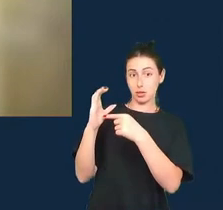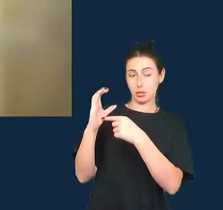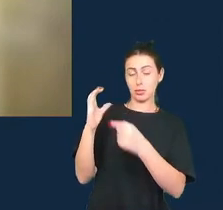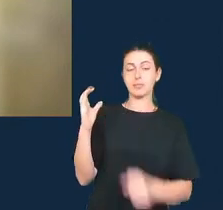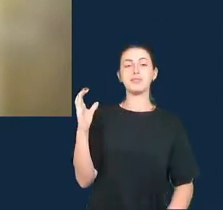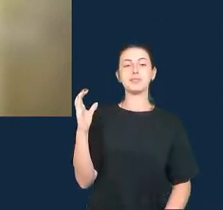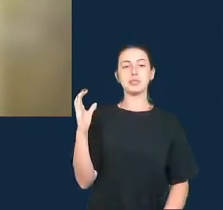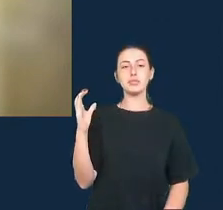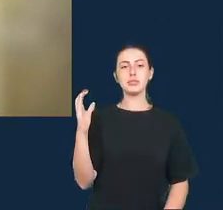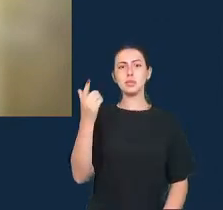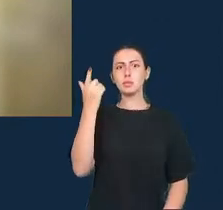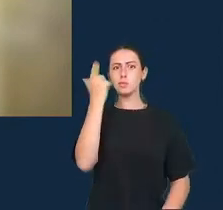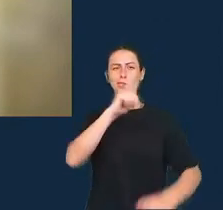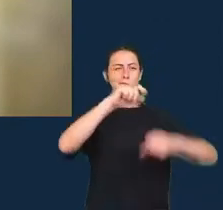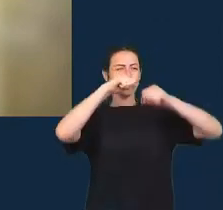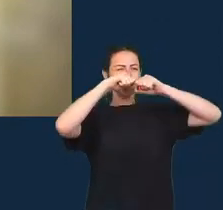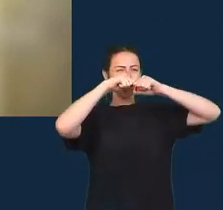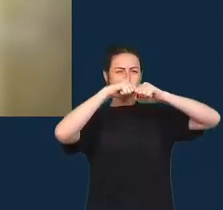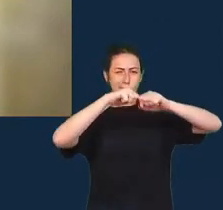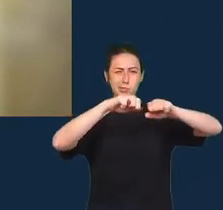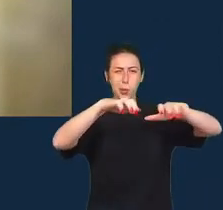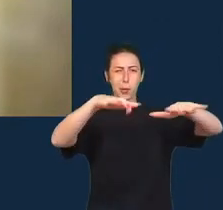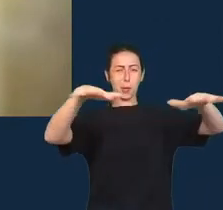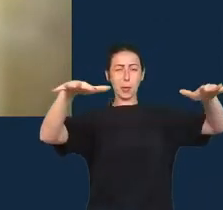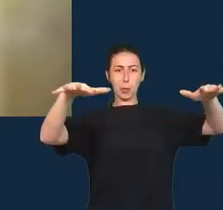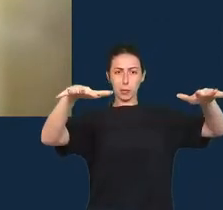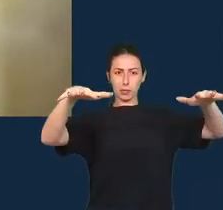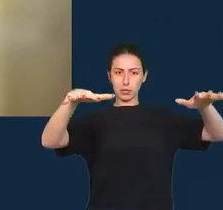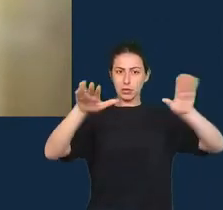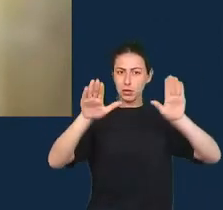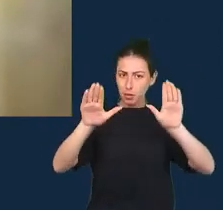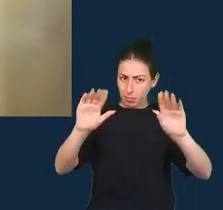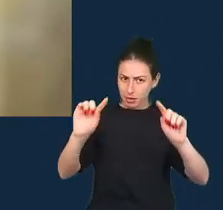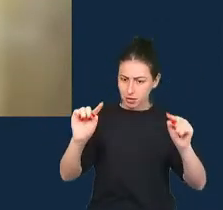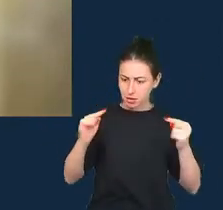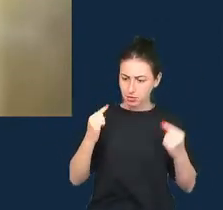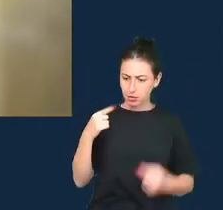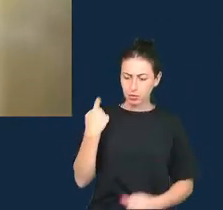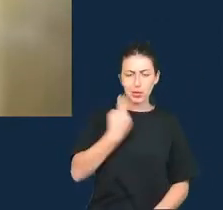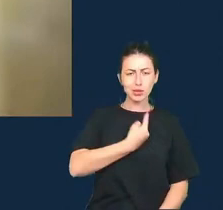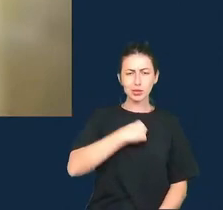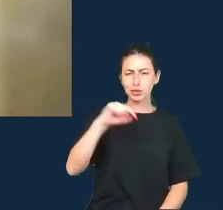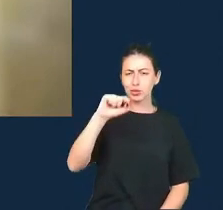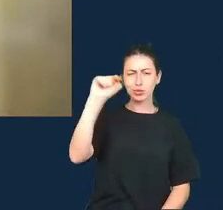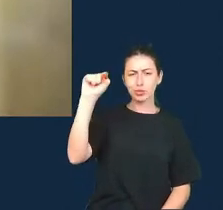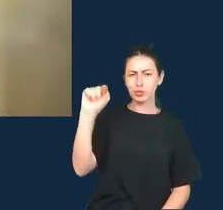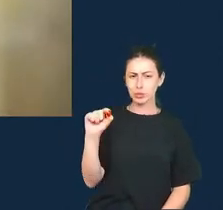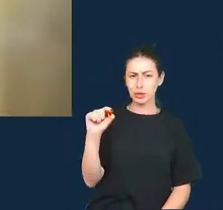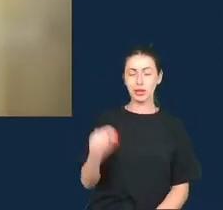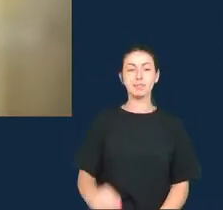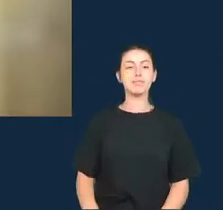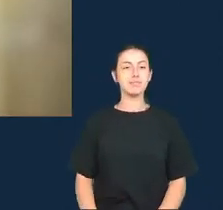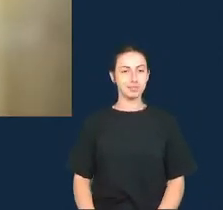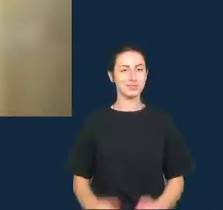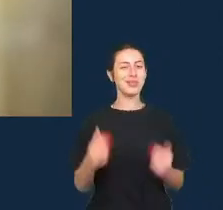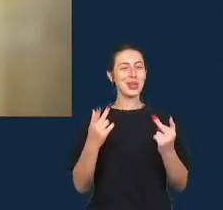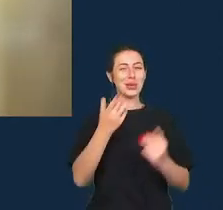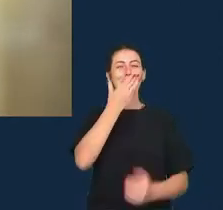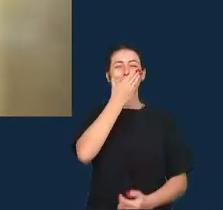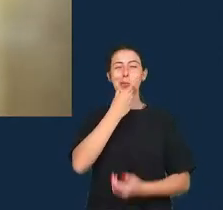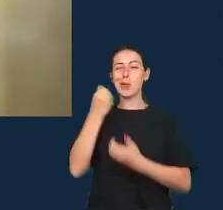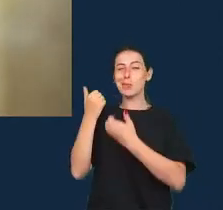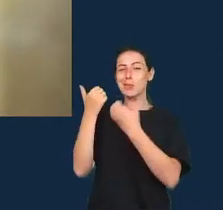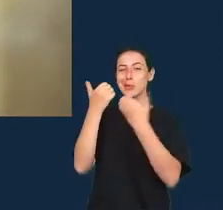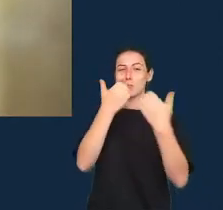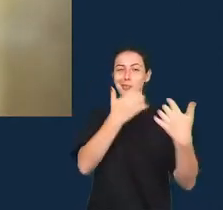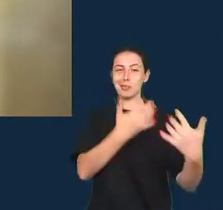disseminada eu acho que o desafio aqui é o que o Cedric mencionou que tem